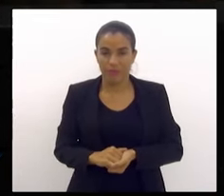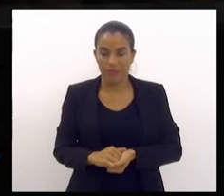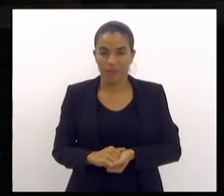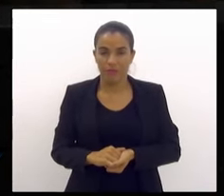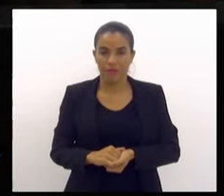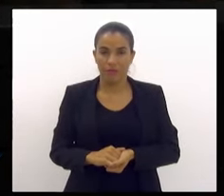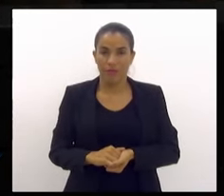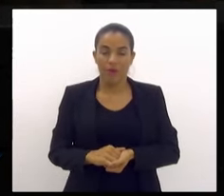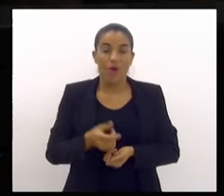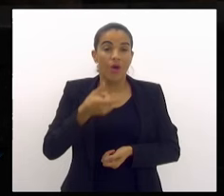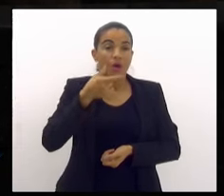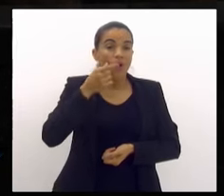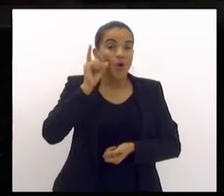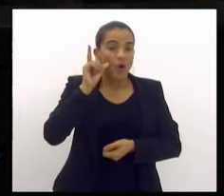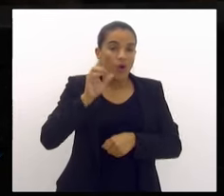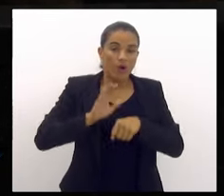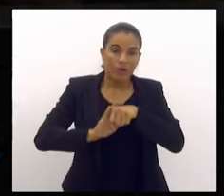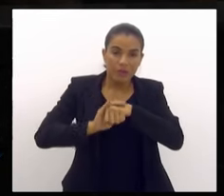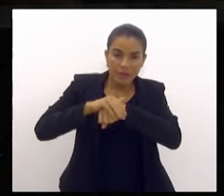ontem à noite